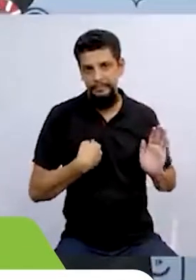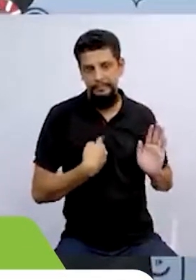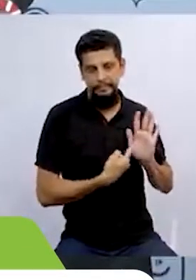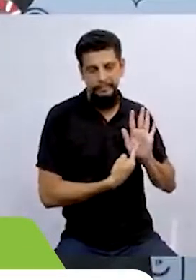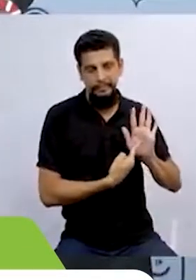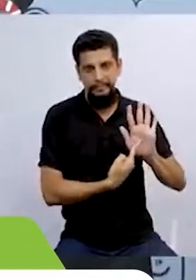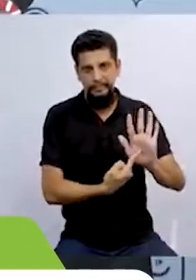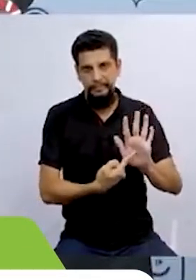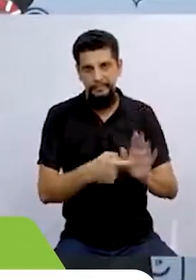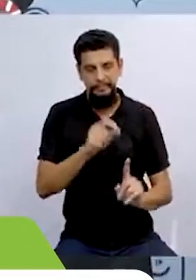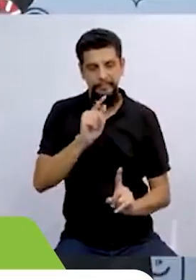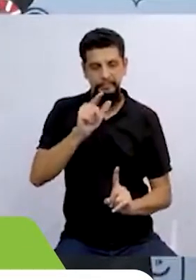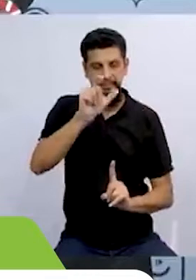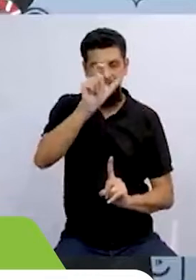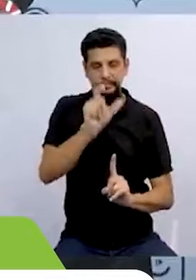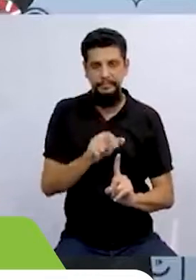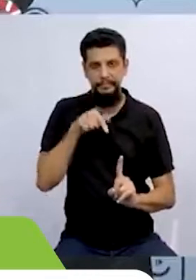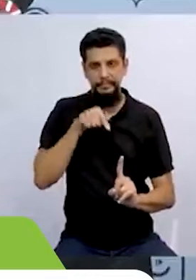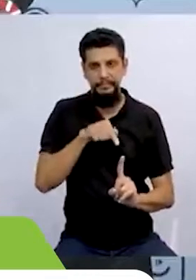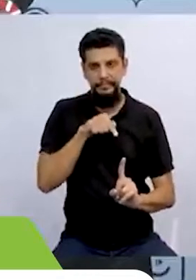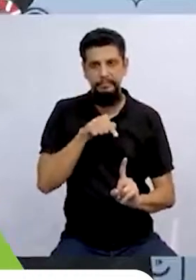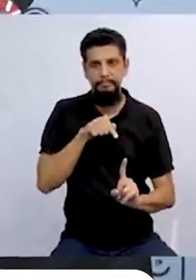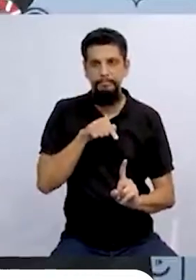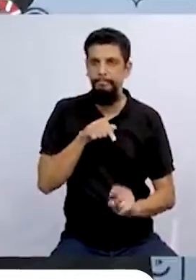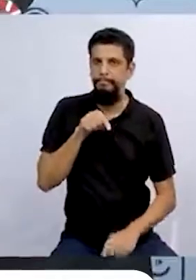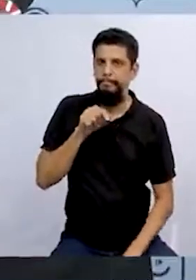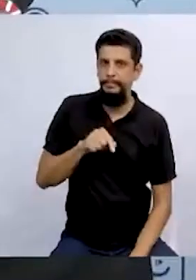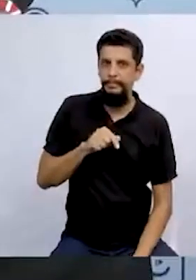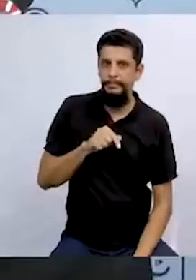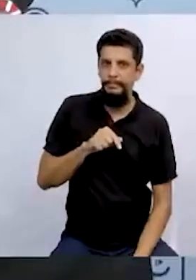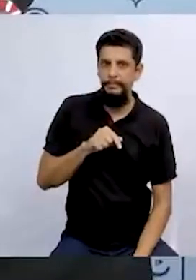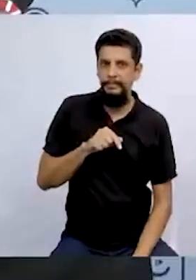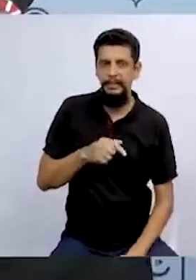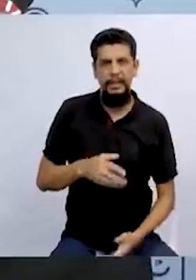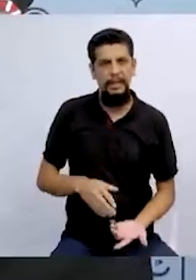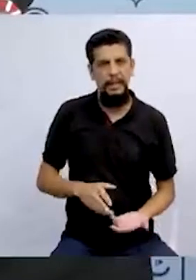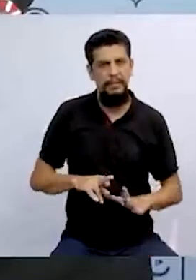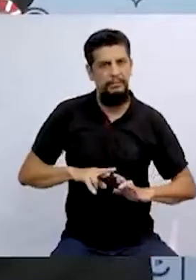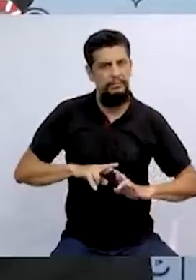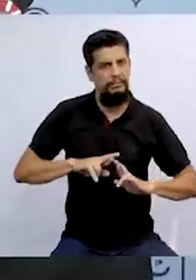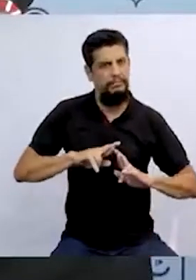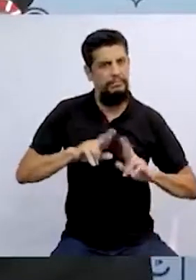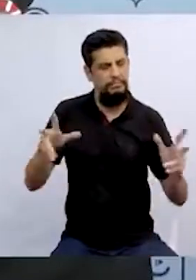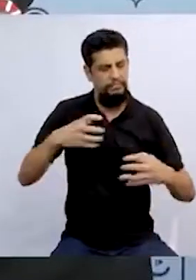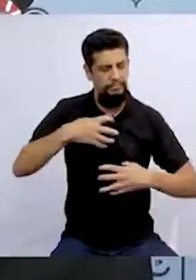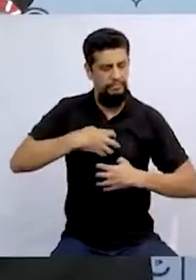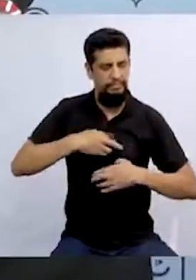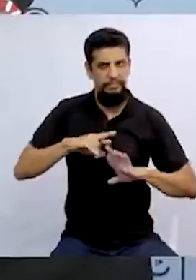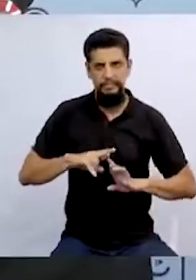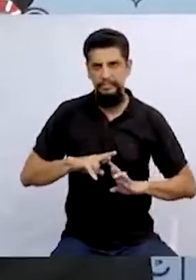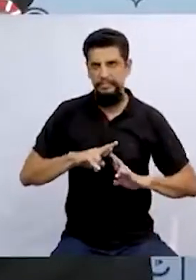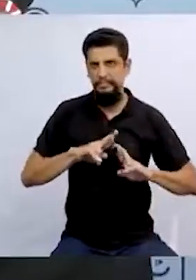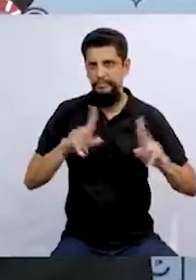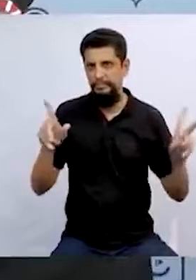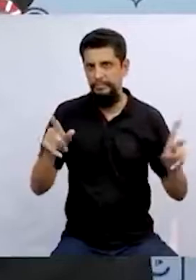apresentar uma personagem que foge aos modelos convencionais.